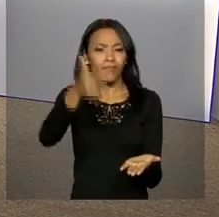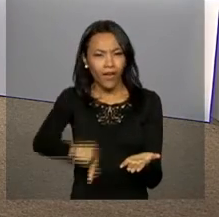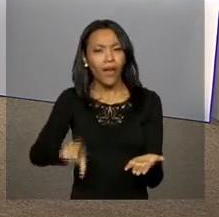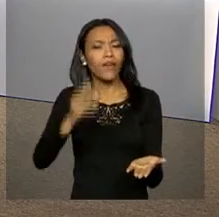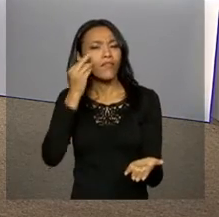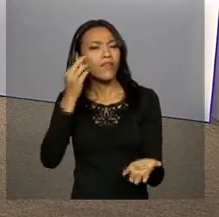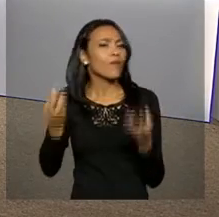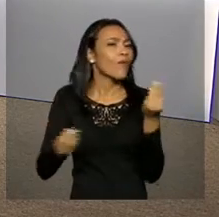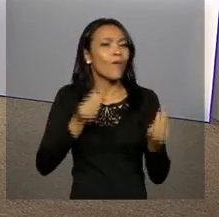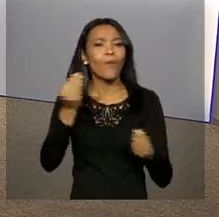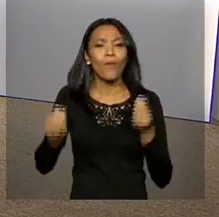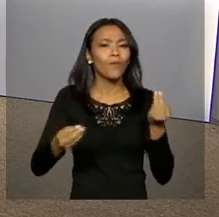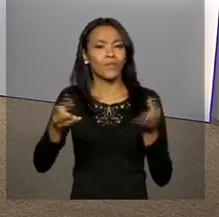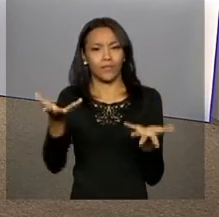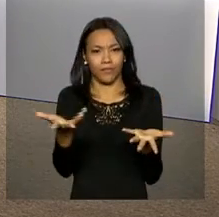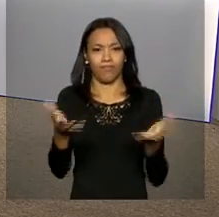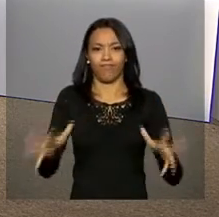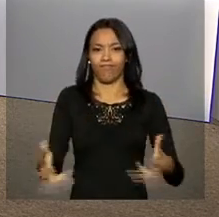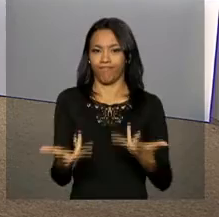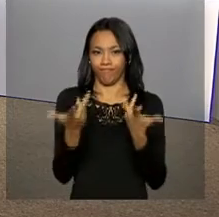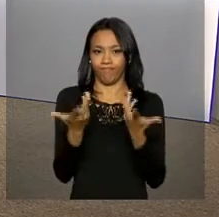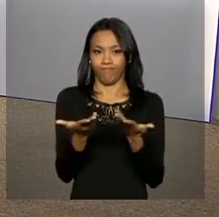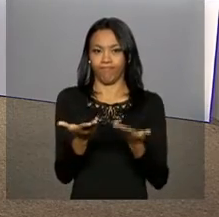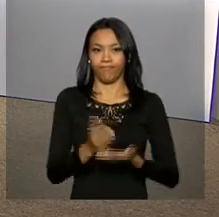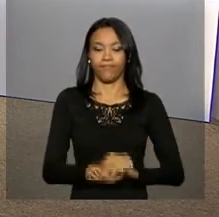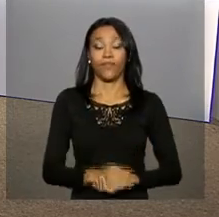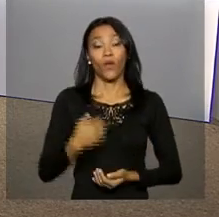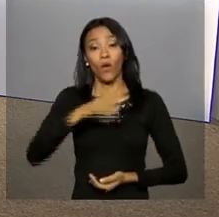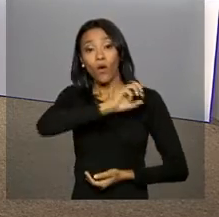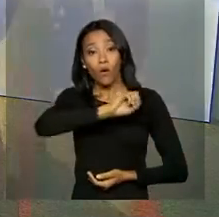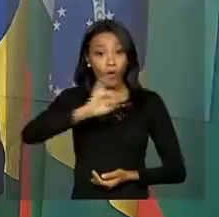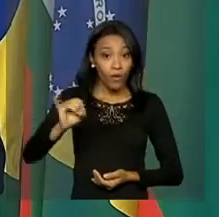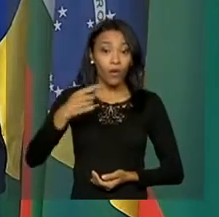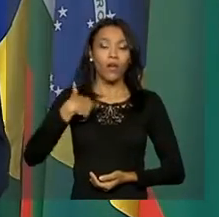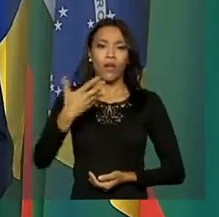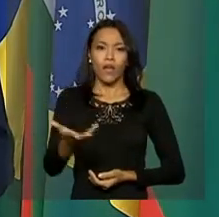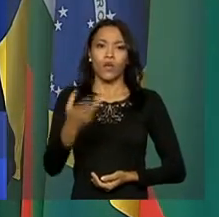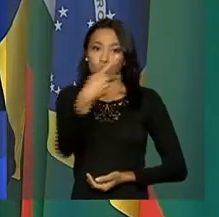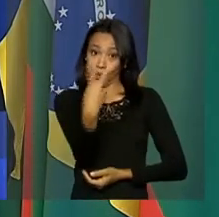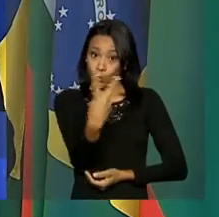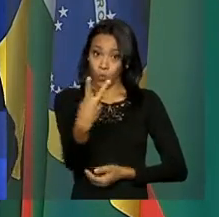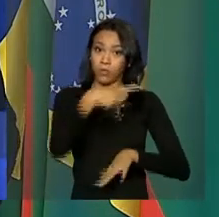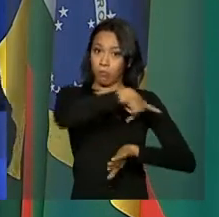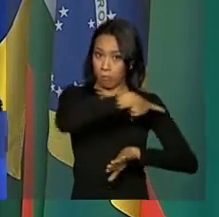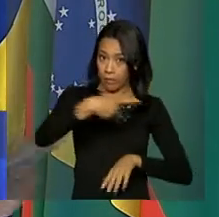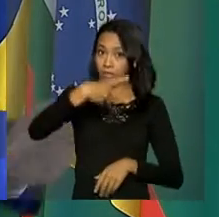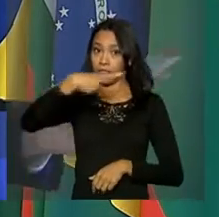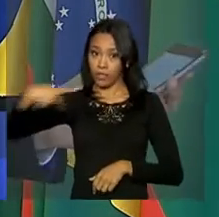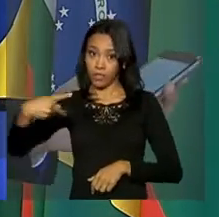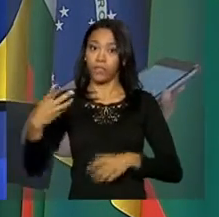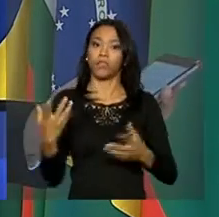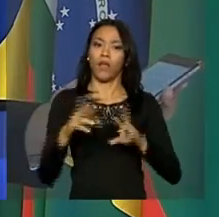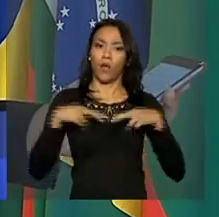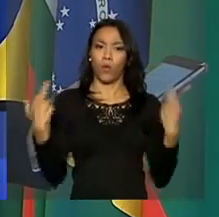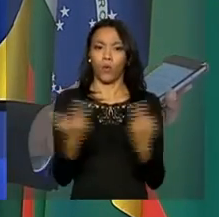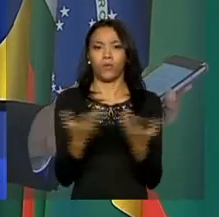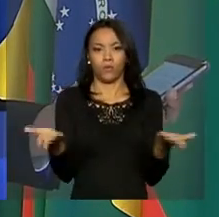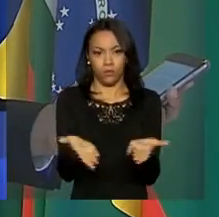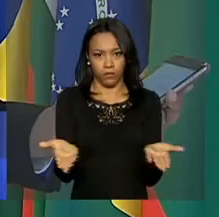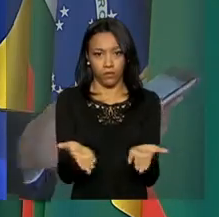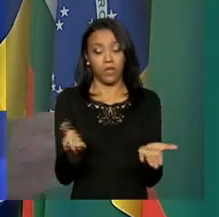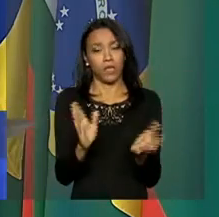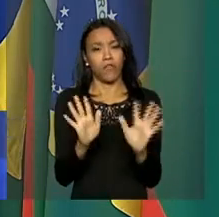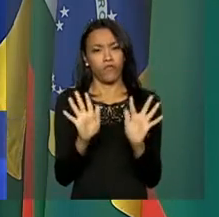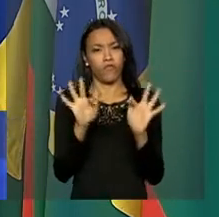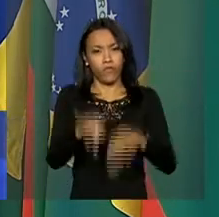acompanhar essa cerimônia. Leandro? Olá, Daniele. Olha, os dois presidentes estão reunidos neste momento. Daqui a pouco, quando acabar